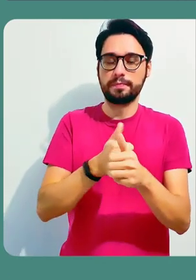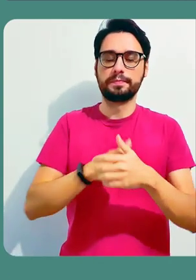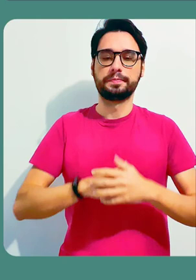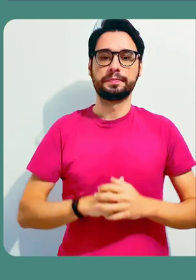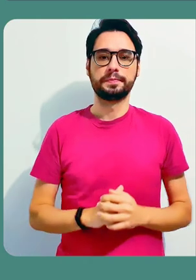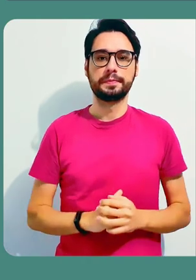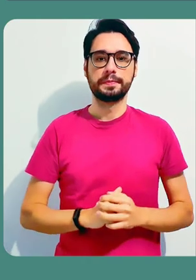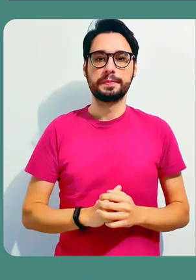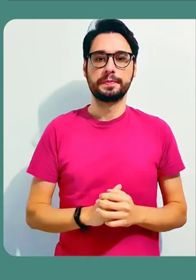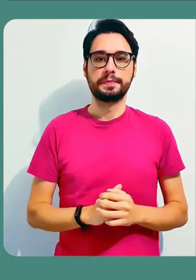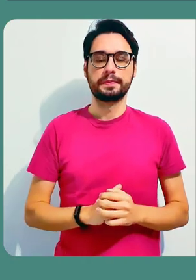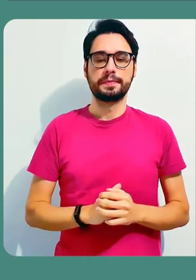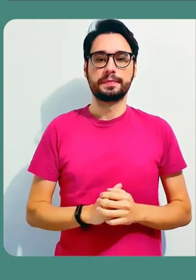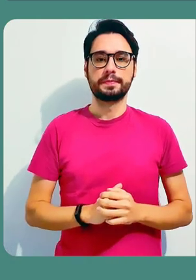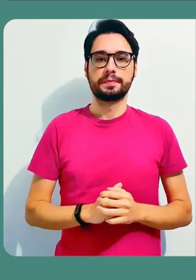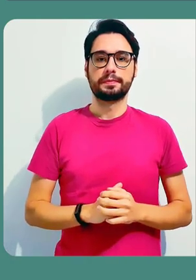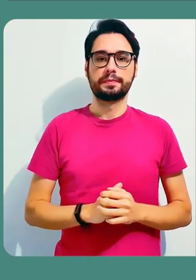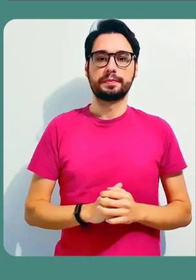e me acompanhe.